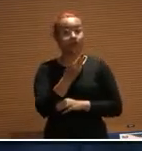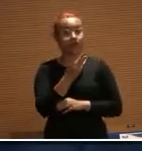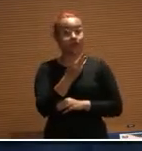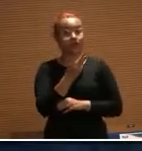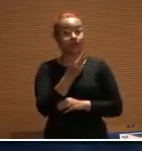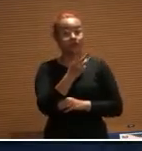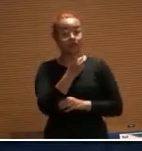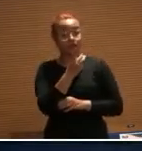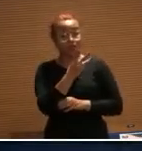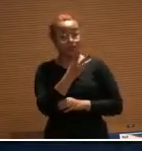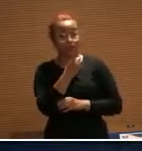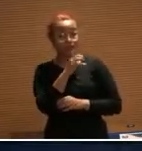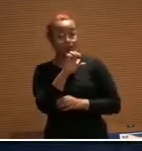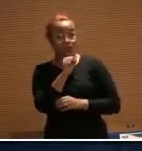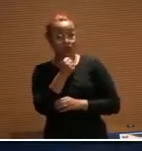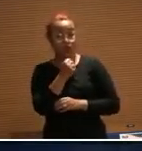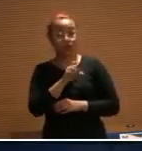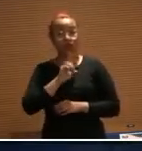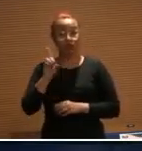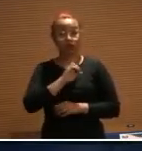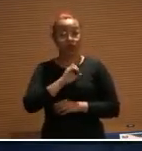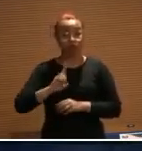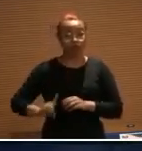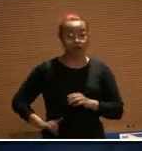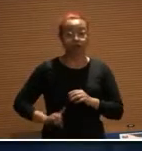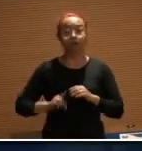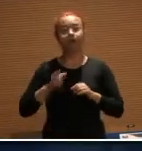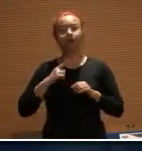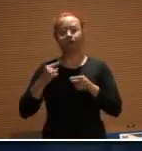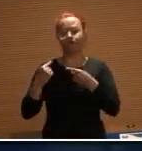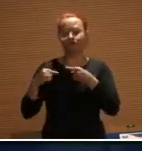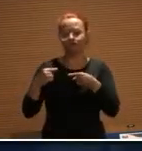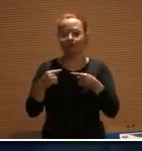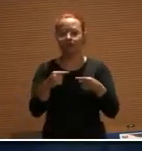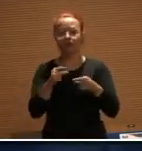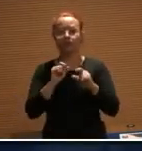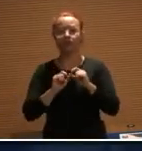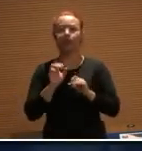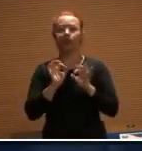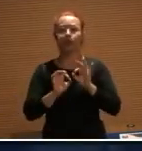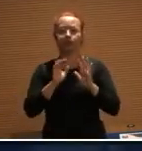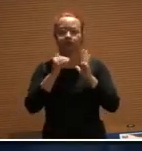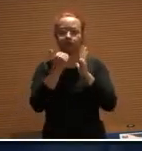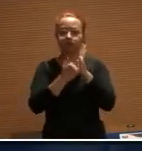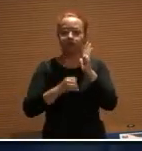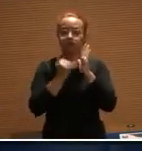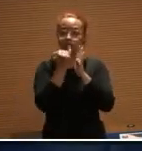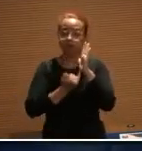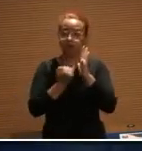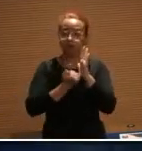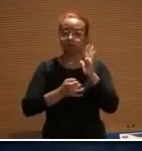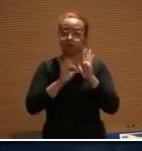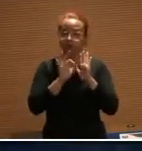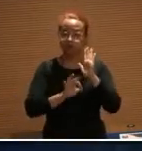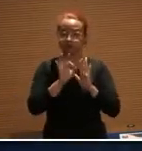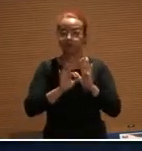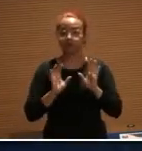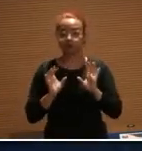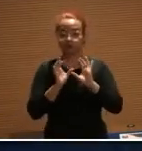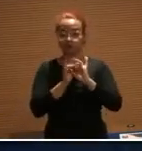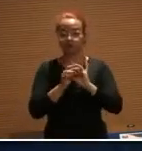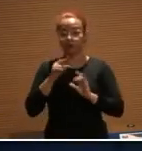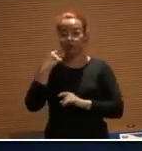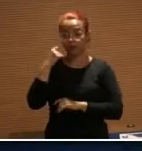na Câmara dos Deputados, ela dispõe em sua descrição os efeitos tributários do contrato de advogado associado. Em 5 de